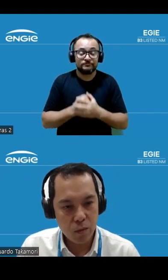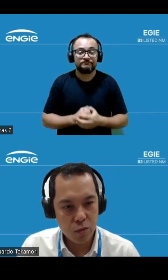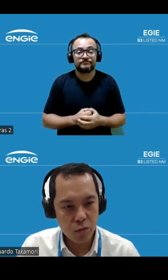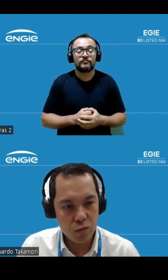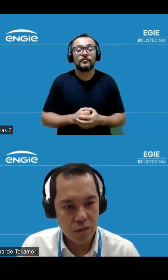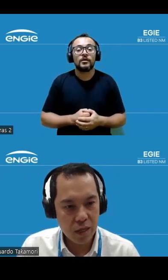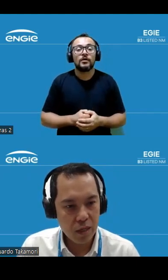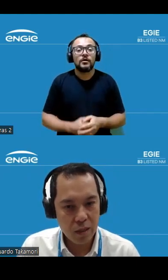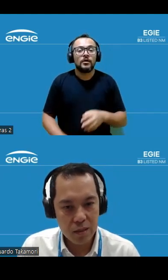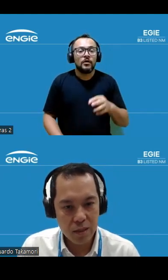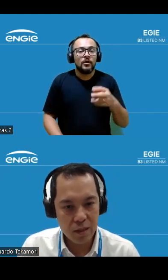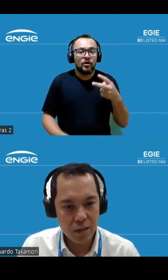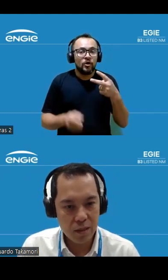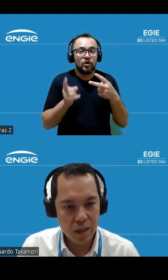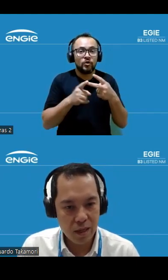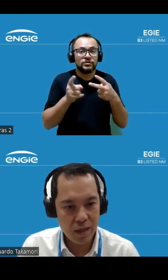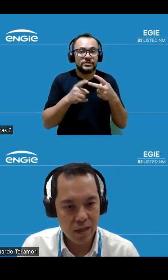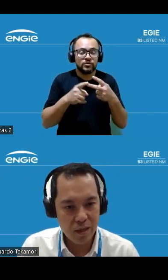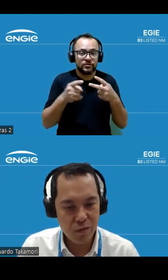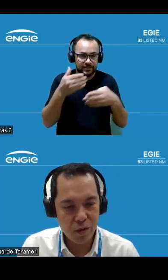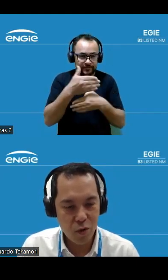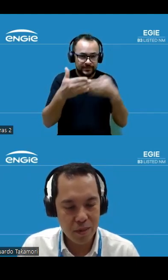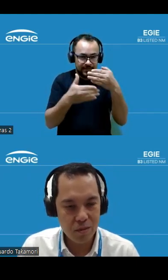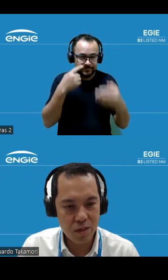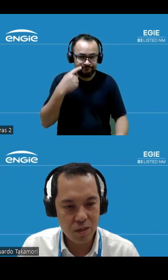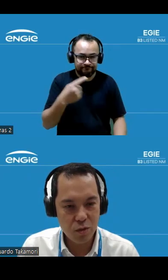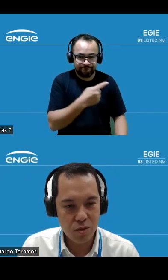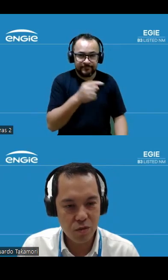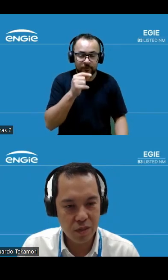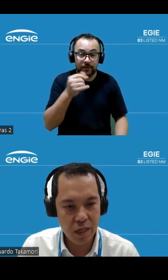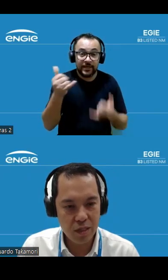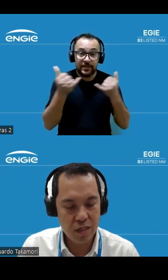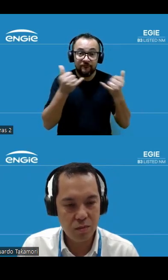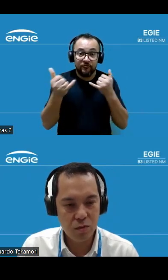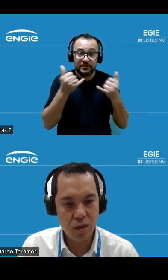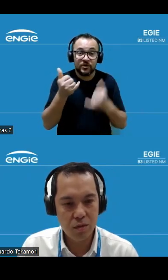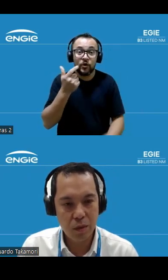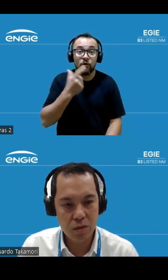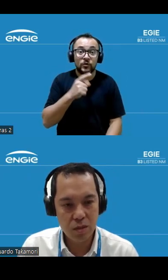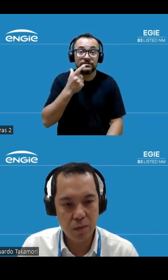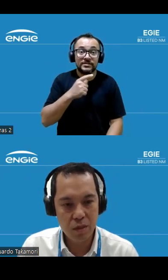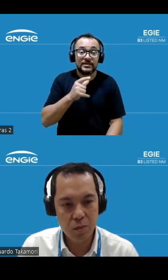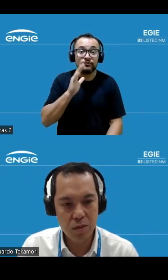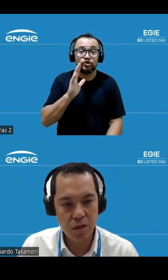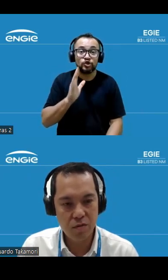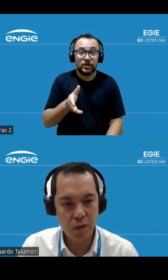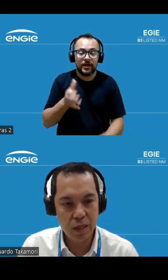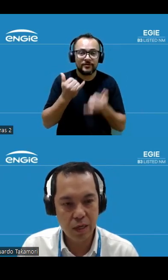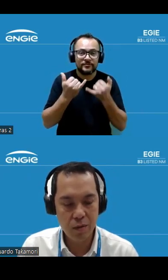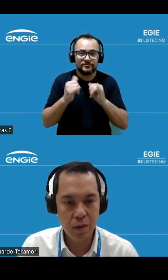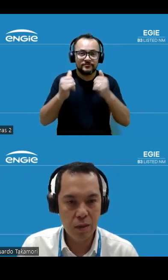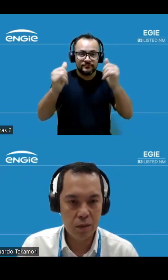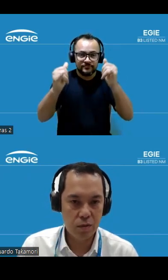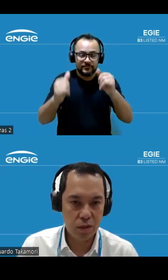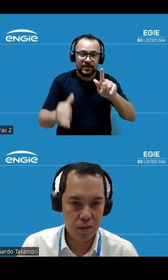O segundo destaque aqui desse slide é a informação de que a gente conseguiu fazer a energização total também do sistema de transmissão gavião